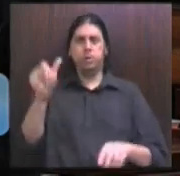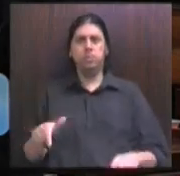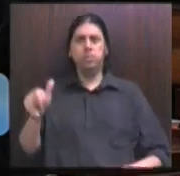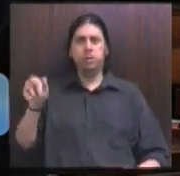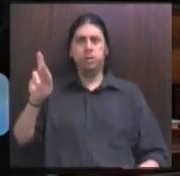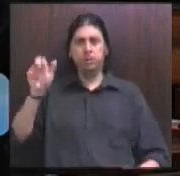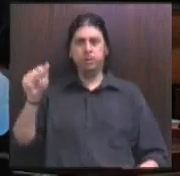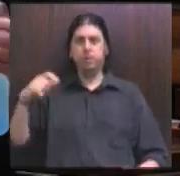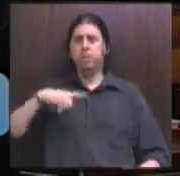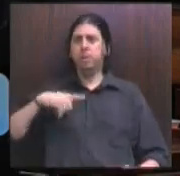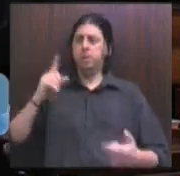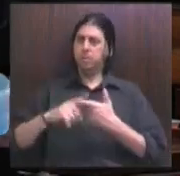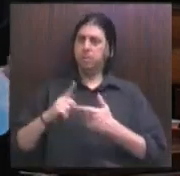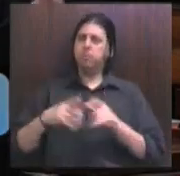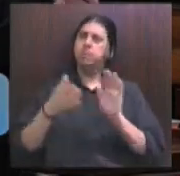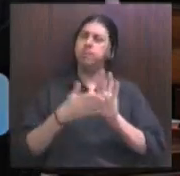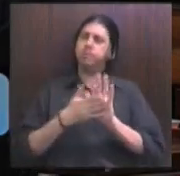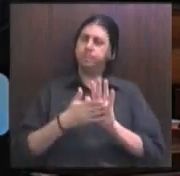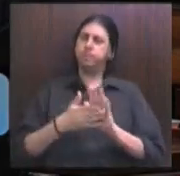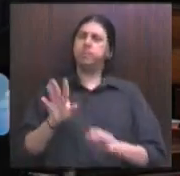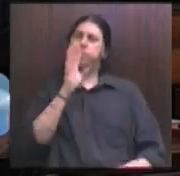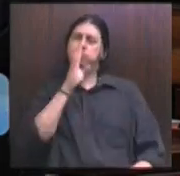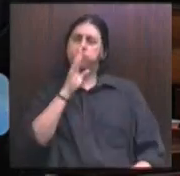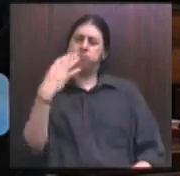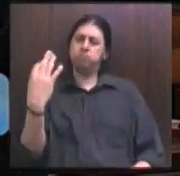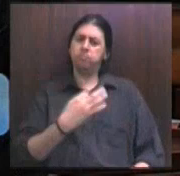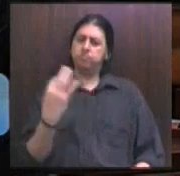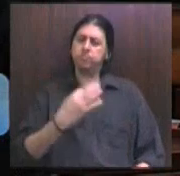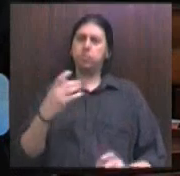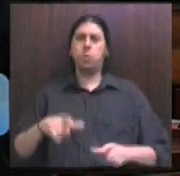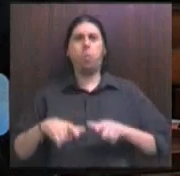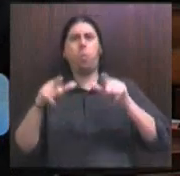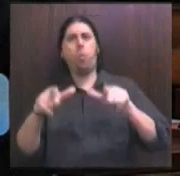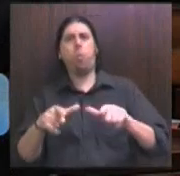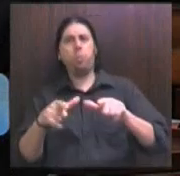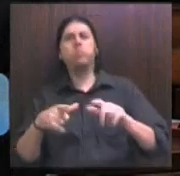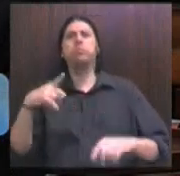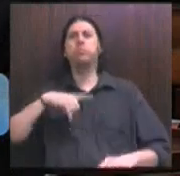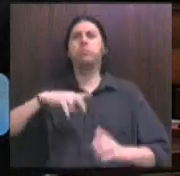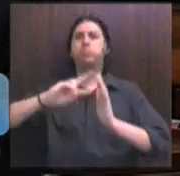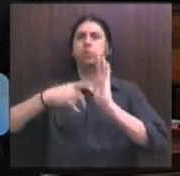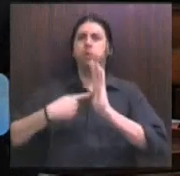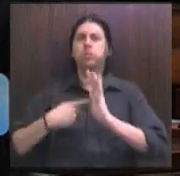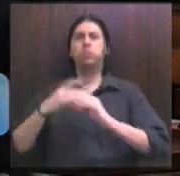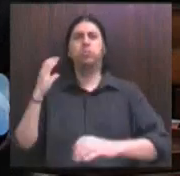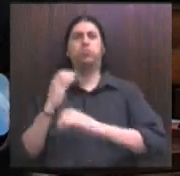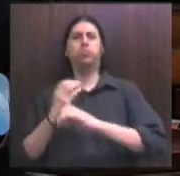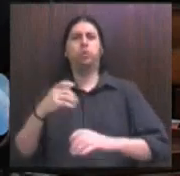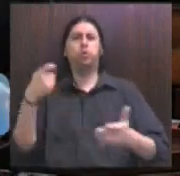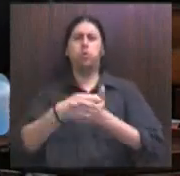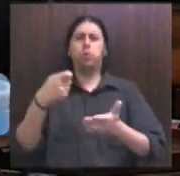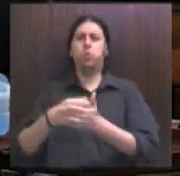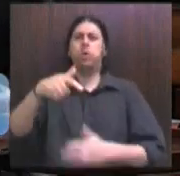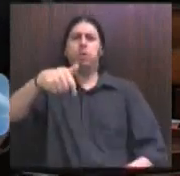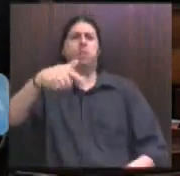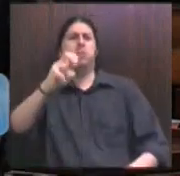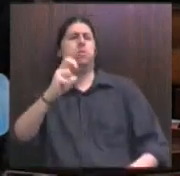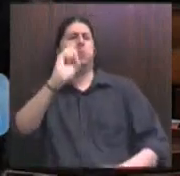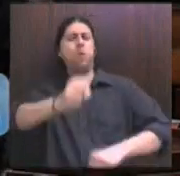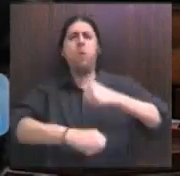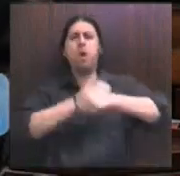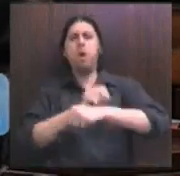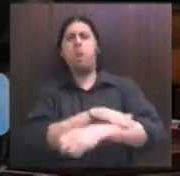Augusto Lara, por prestar esta reconhecida homenagem para um sindicato que não só luta pela valorização